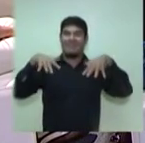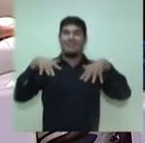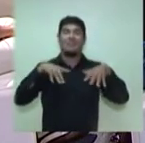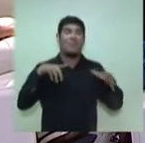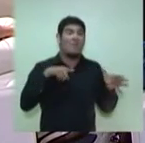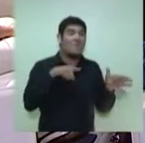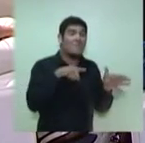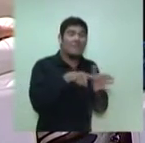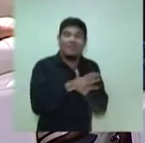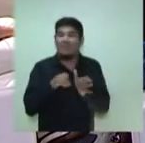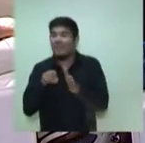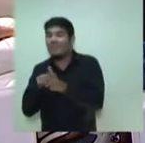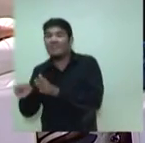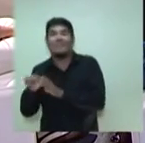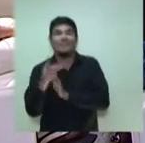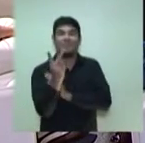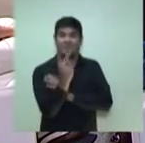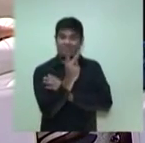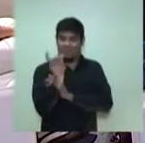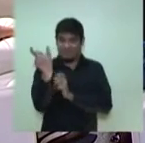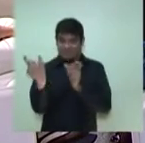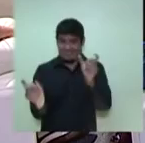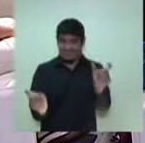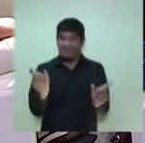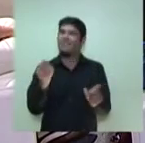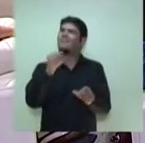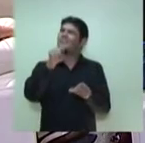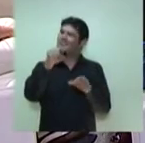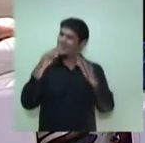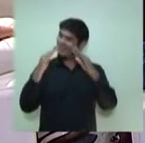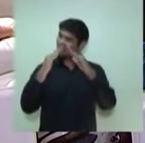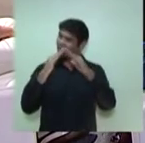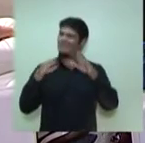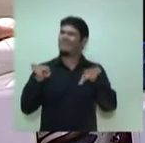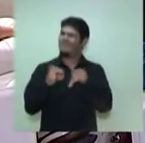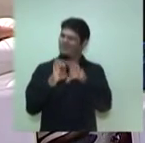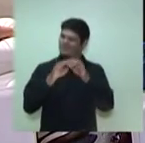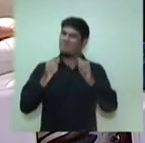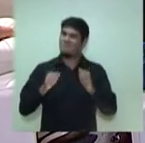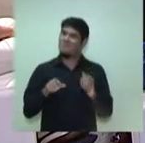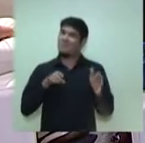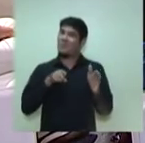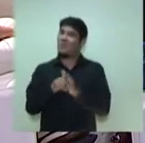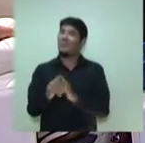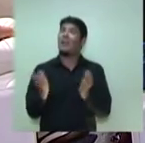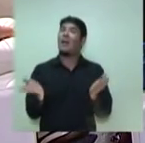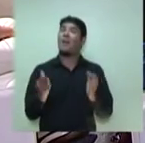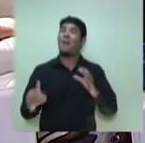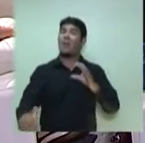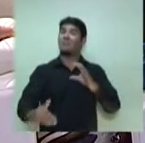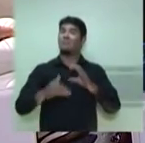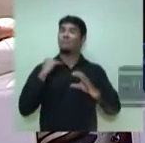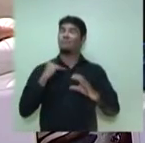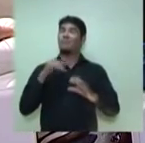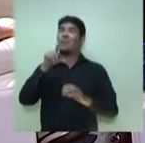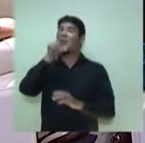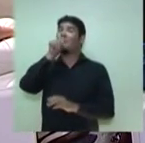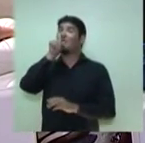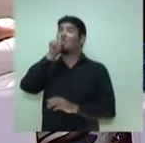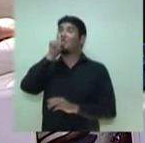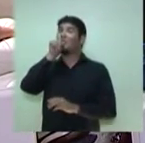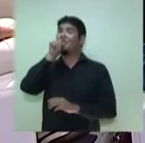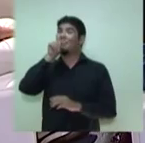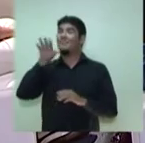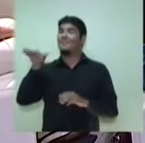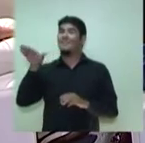para os dois candidatos aqui presentes, mas você de casa também pode fazer perguntas. É só enviar agora pelo Twitter a sua pergunta e colocar